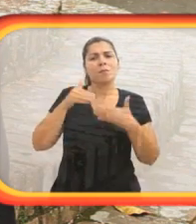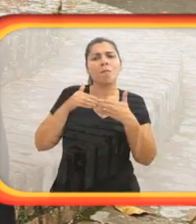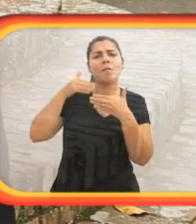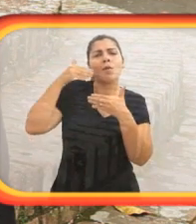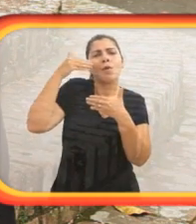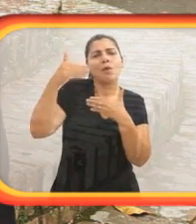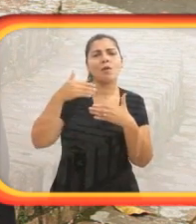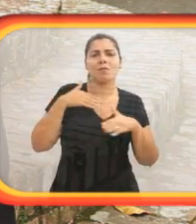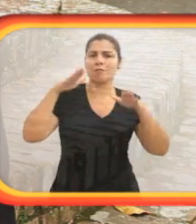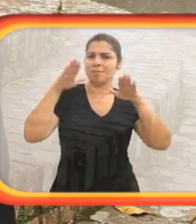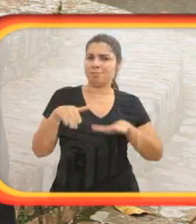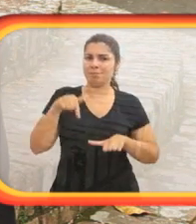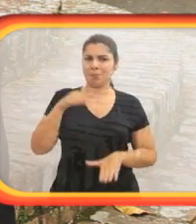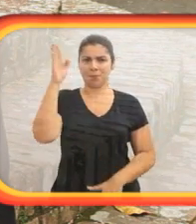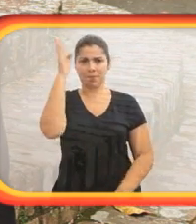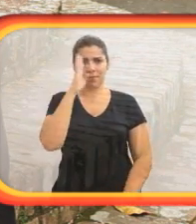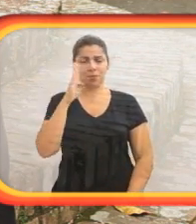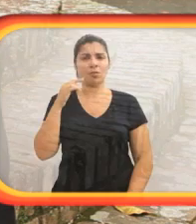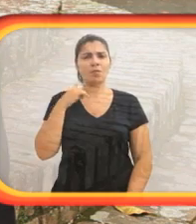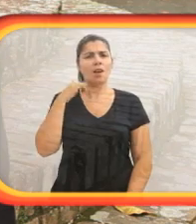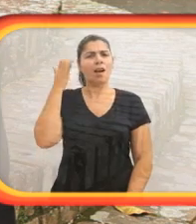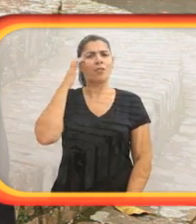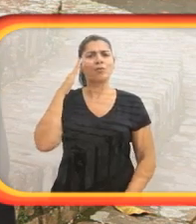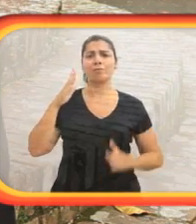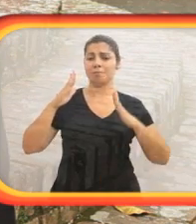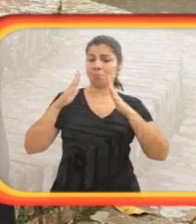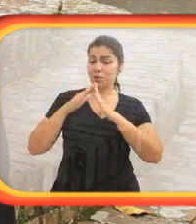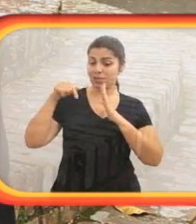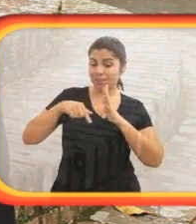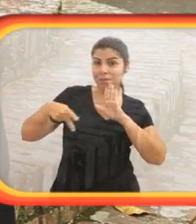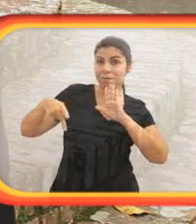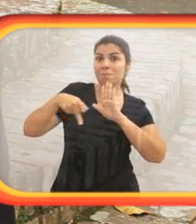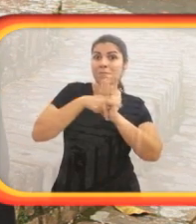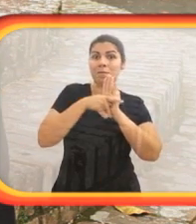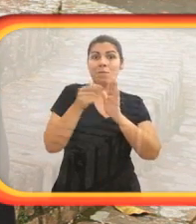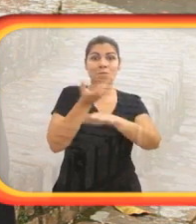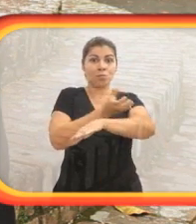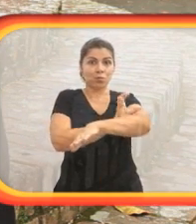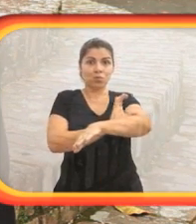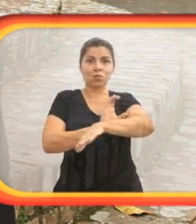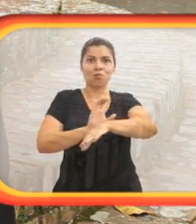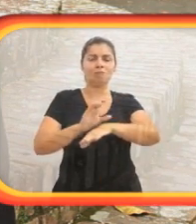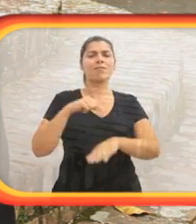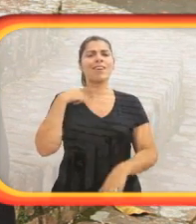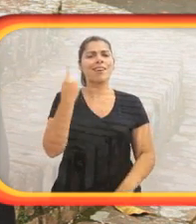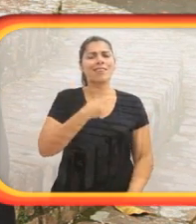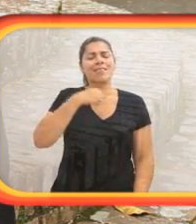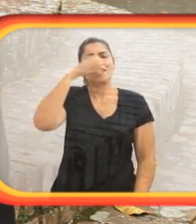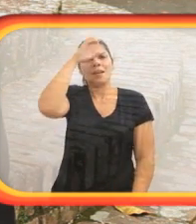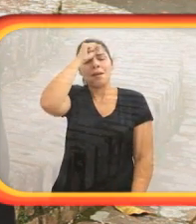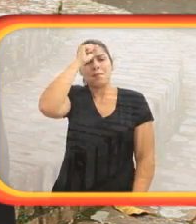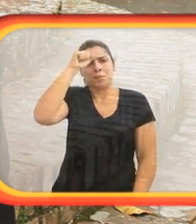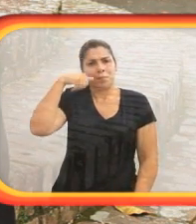Saber um pouco da realidade carioca e tal. Então eu decidi